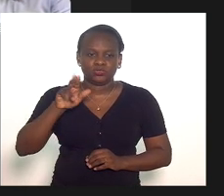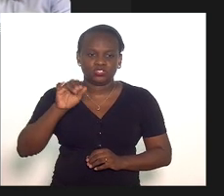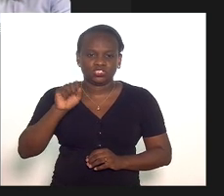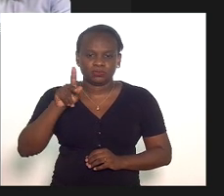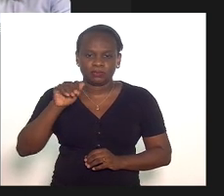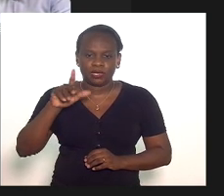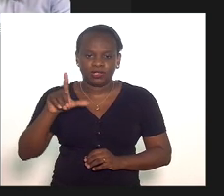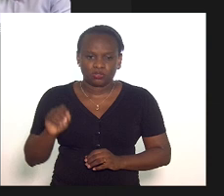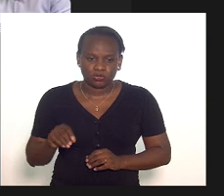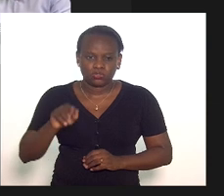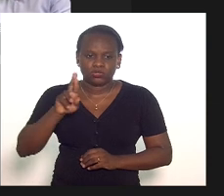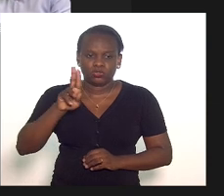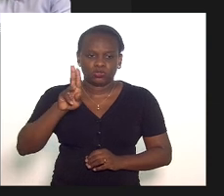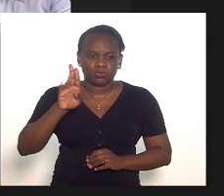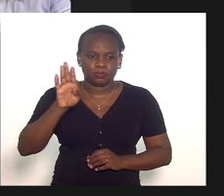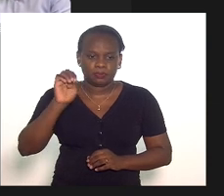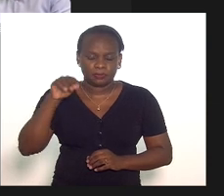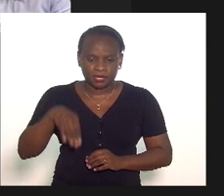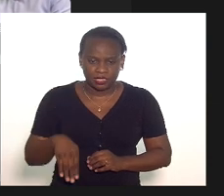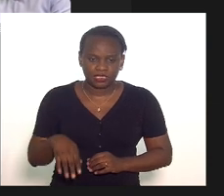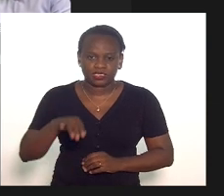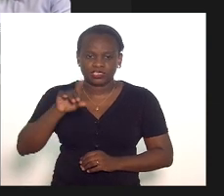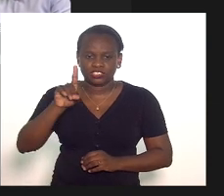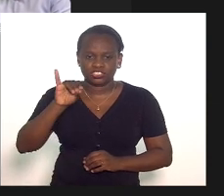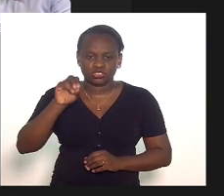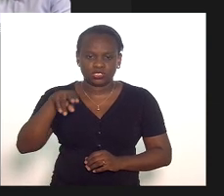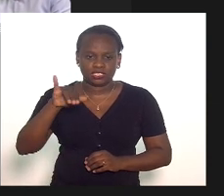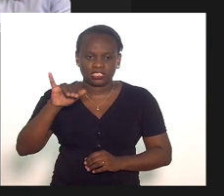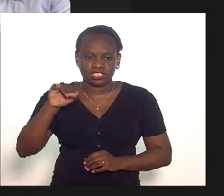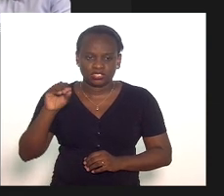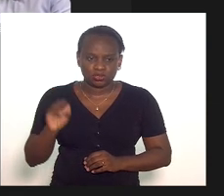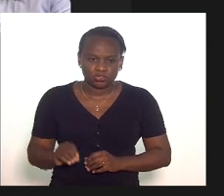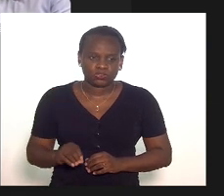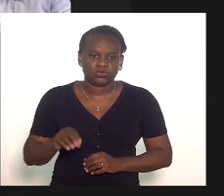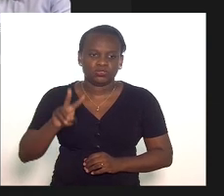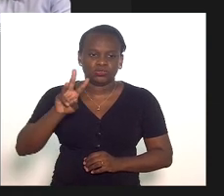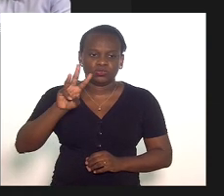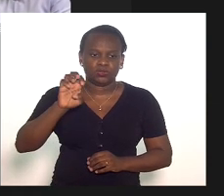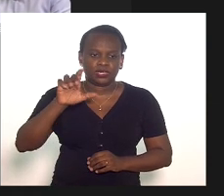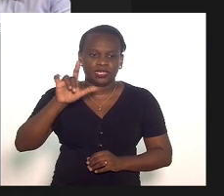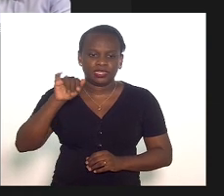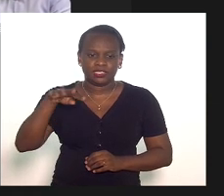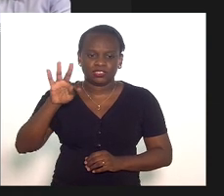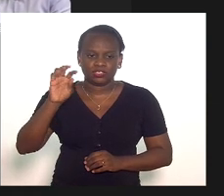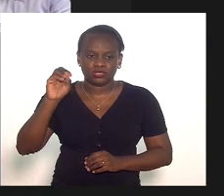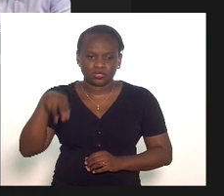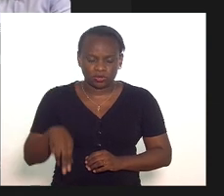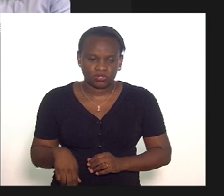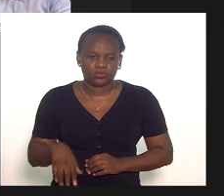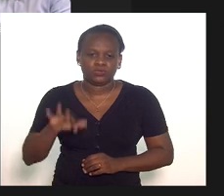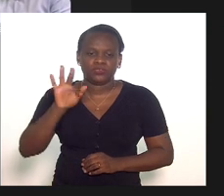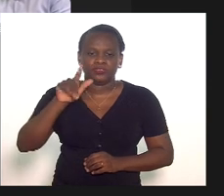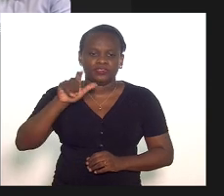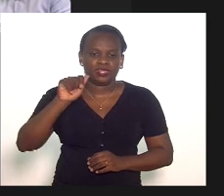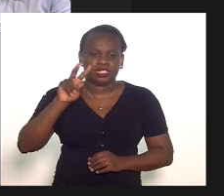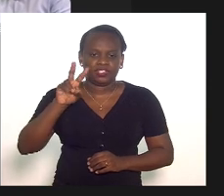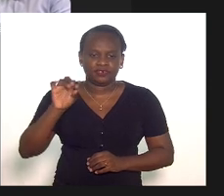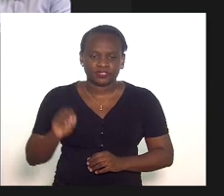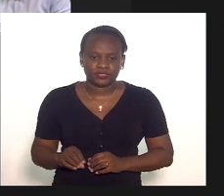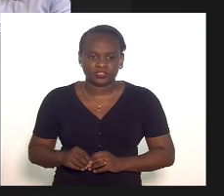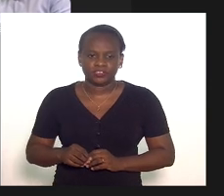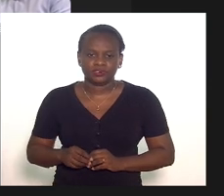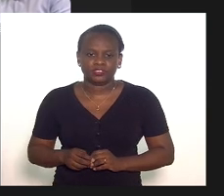Paulo deputado Rubem Bom Tempo deputado Dionísio Lins deputado Eriton José deputado Flávio Serafim